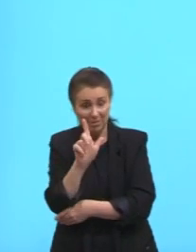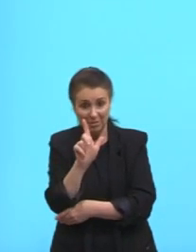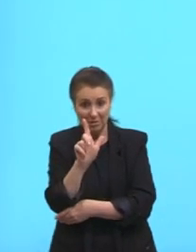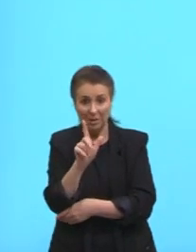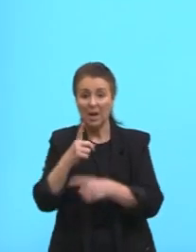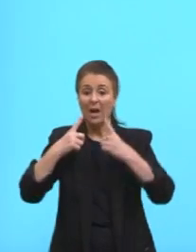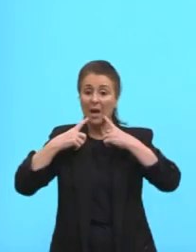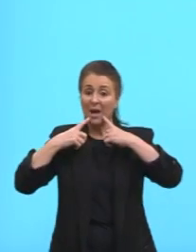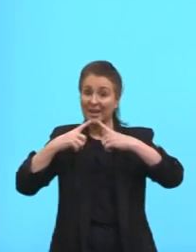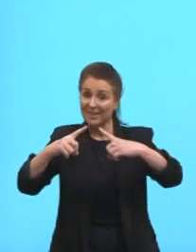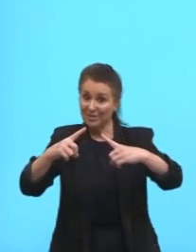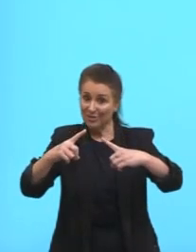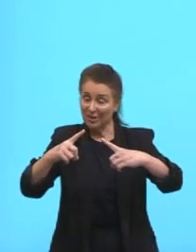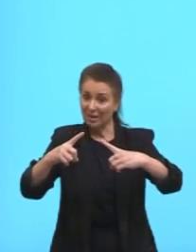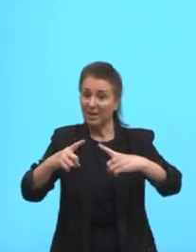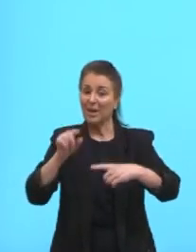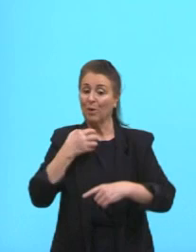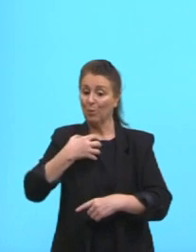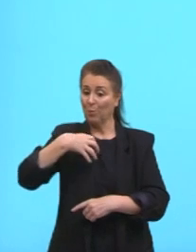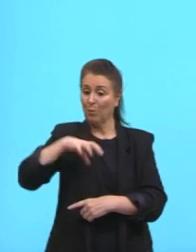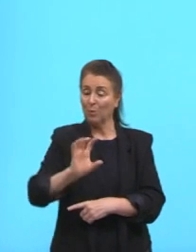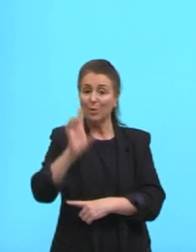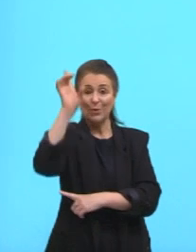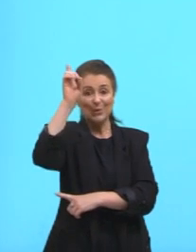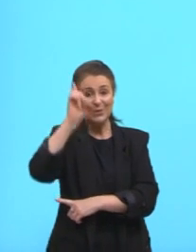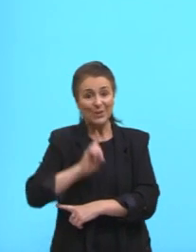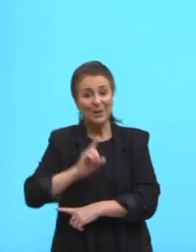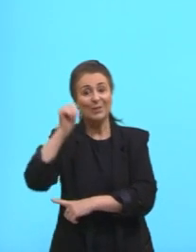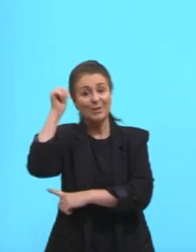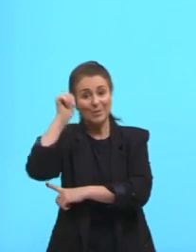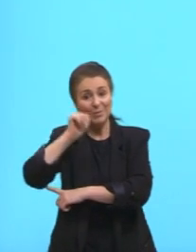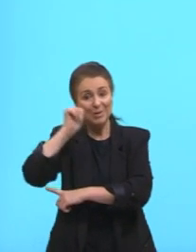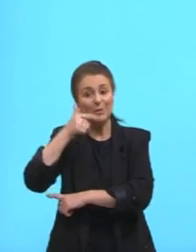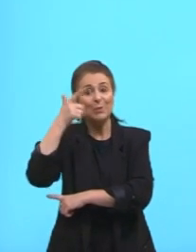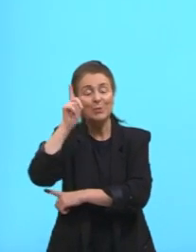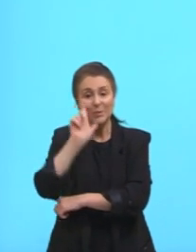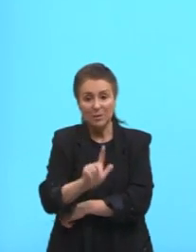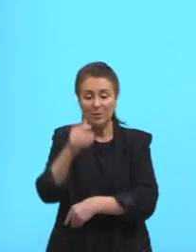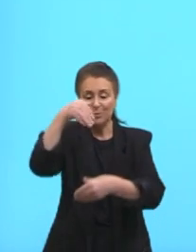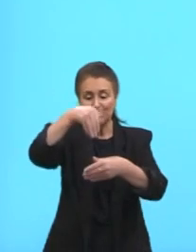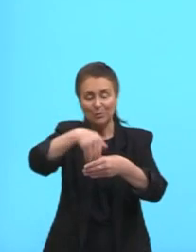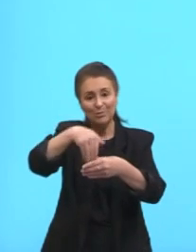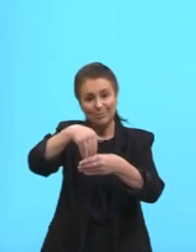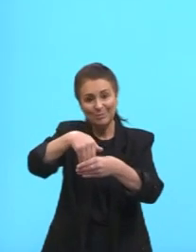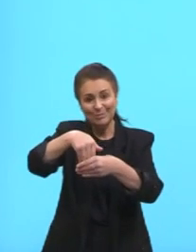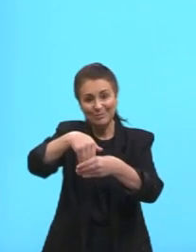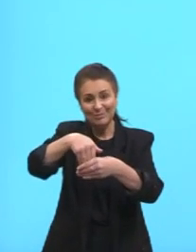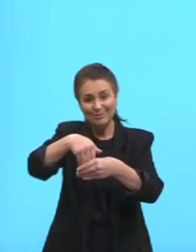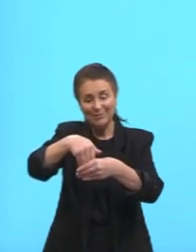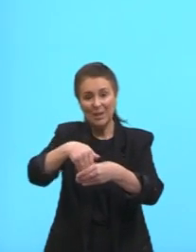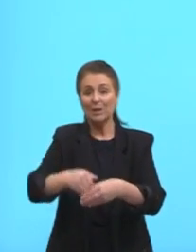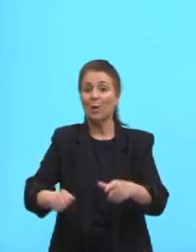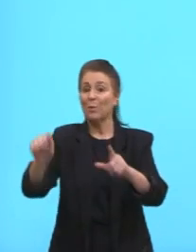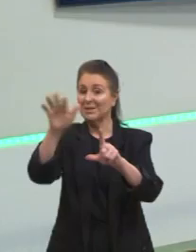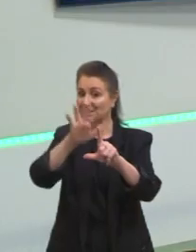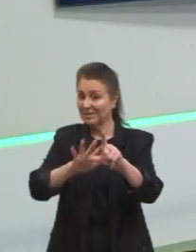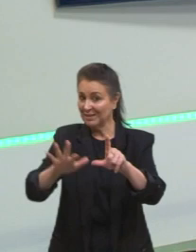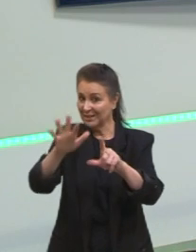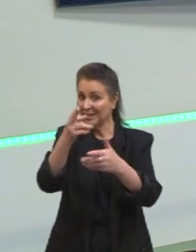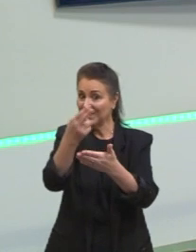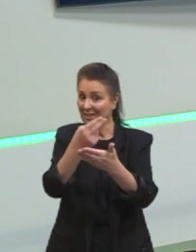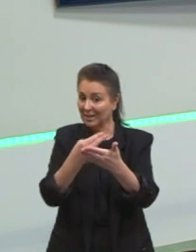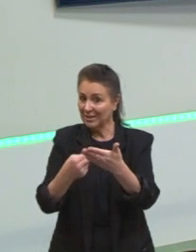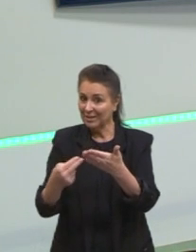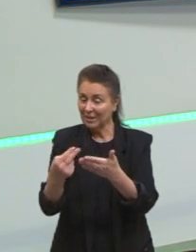isso. É uma Charge que é meio contra o direito que as mulheres conquistaram ao voto. Então, essa Charge está relacionada